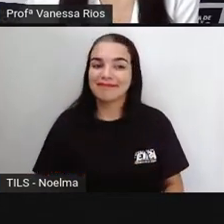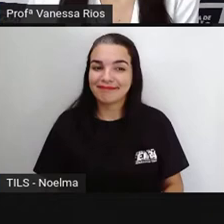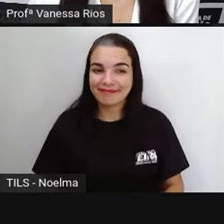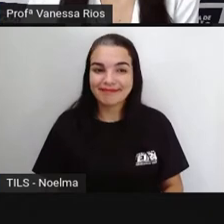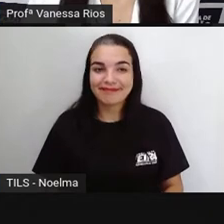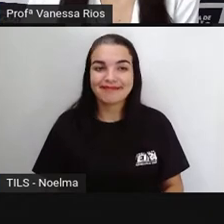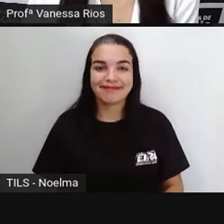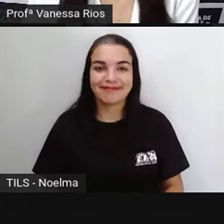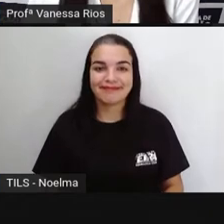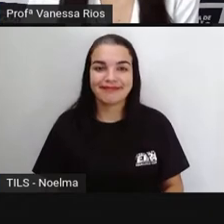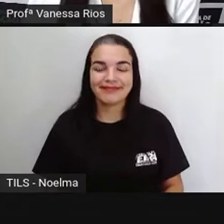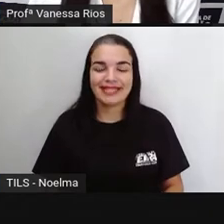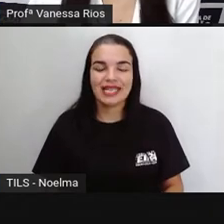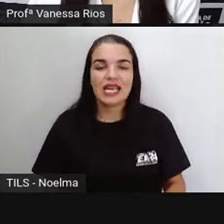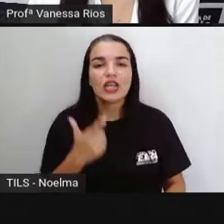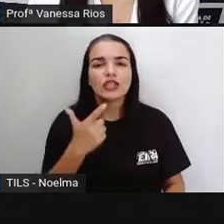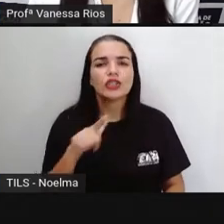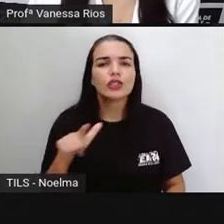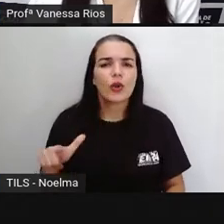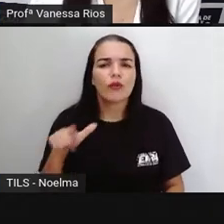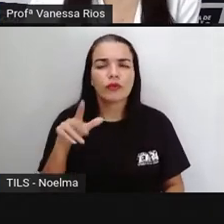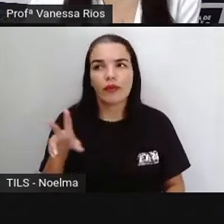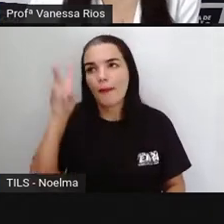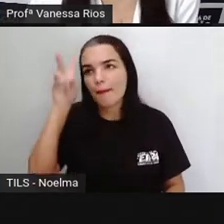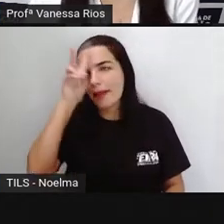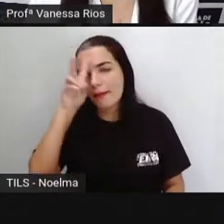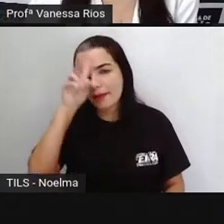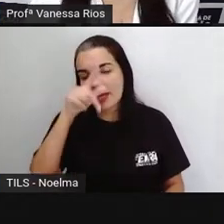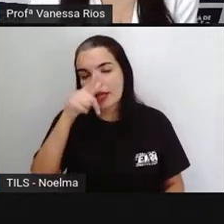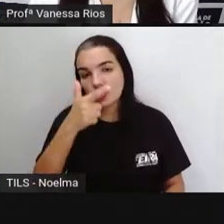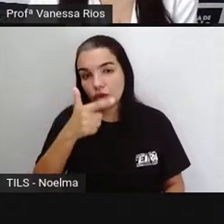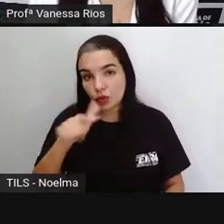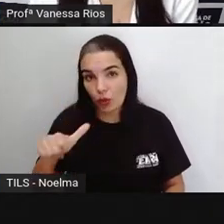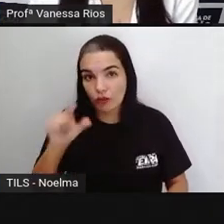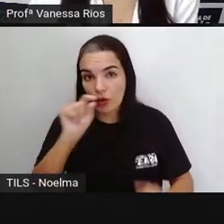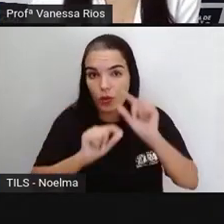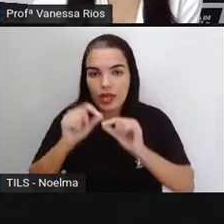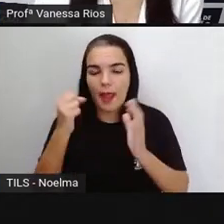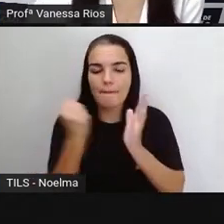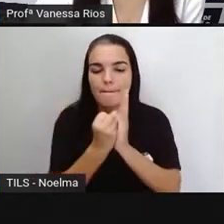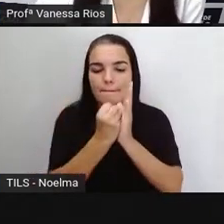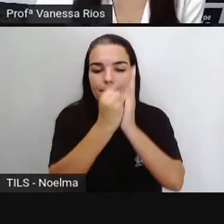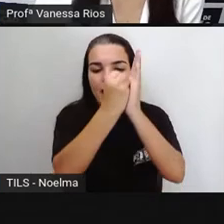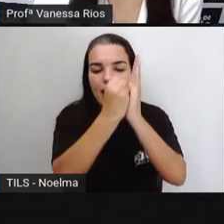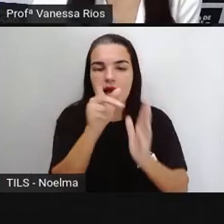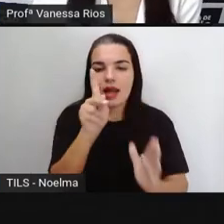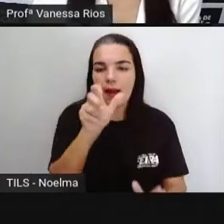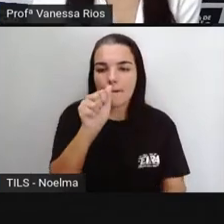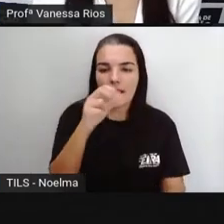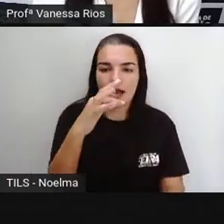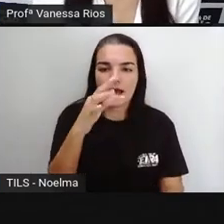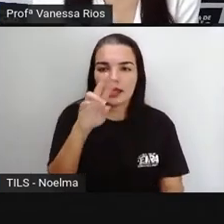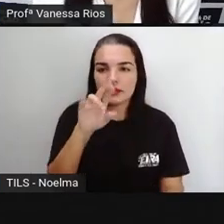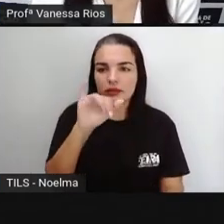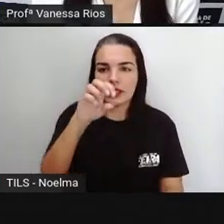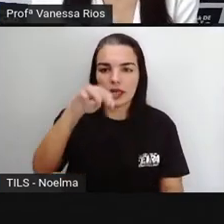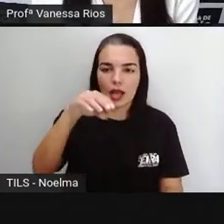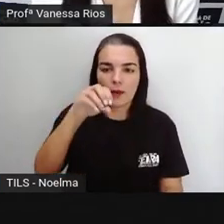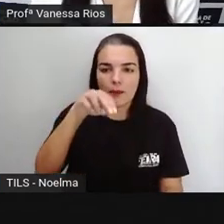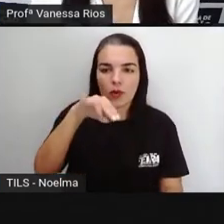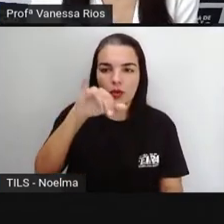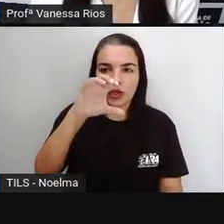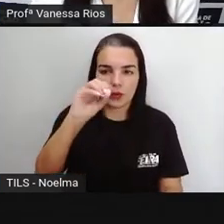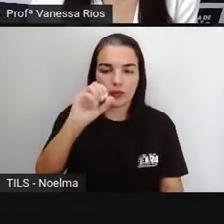E aí, a Pró traz novamente a nossa reflexão e a revisão sobre o que a gente já entendeu, o a gente já aprendeu